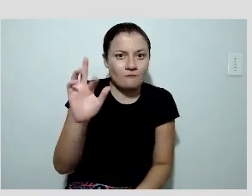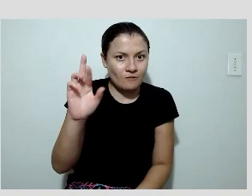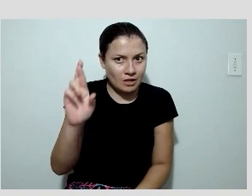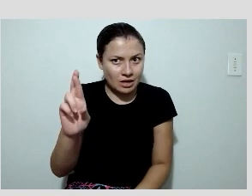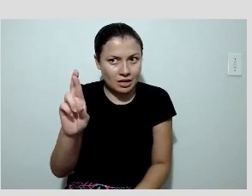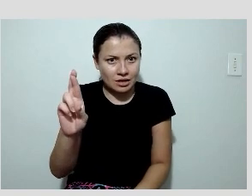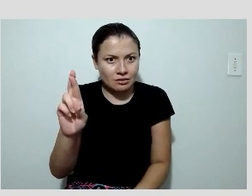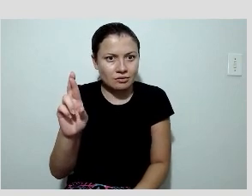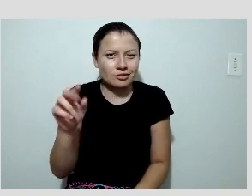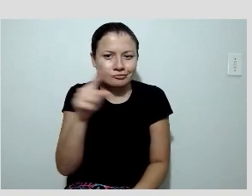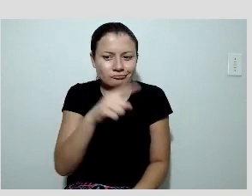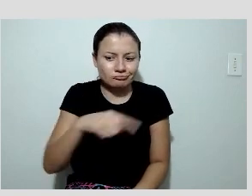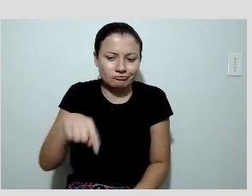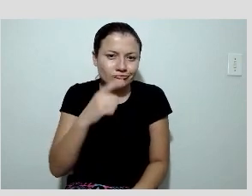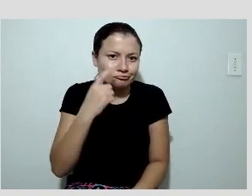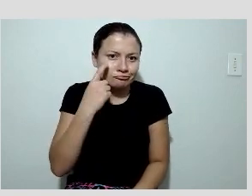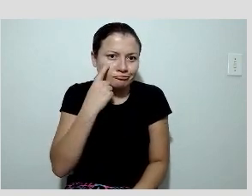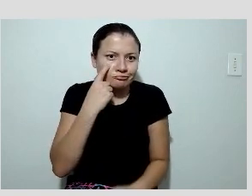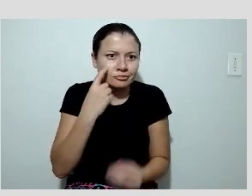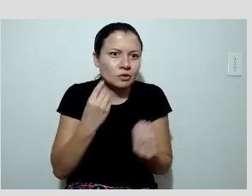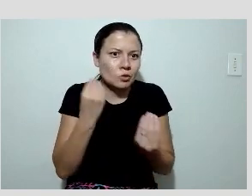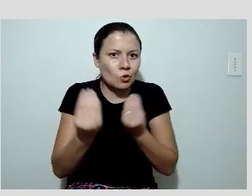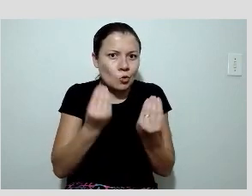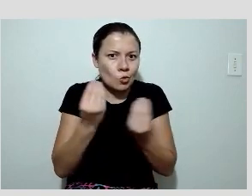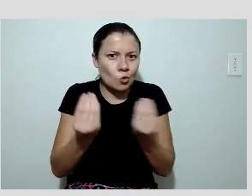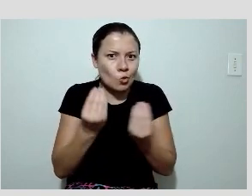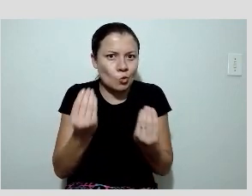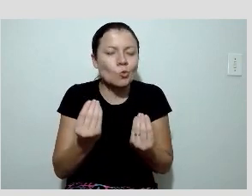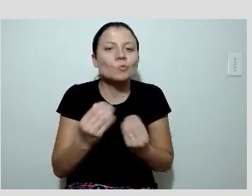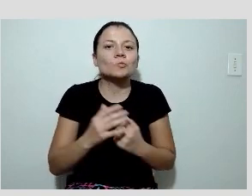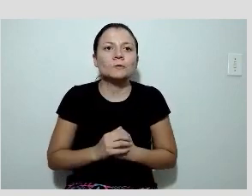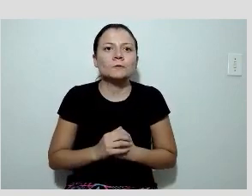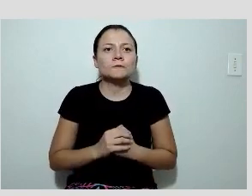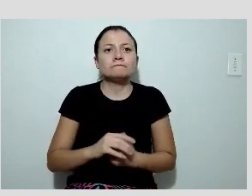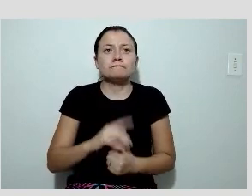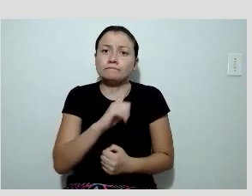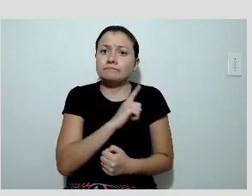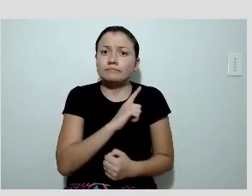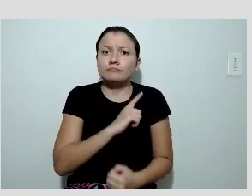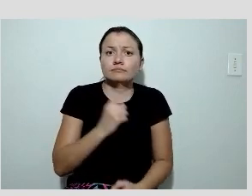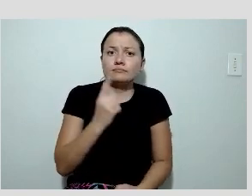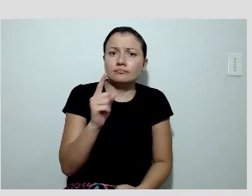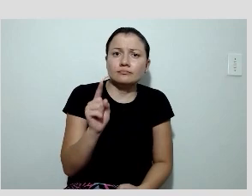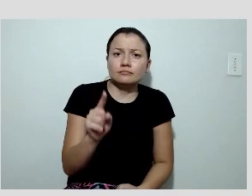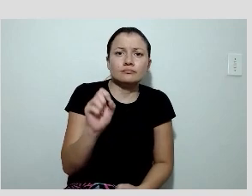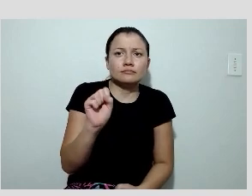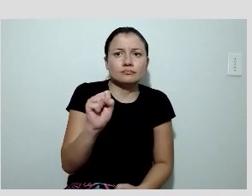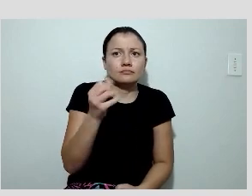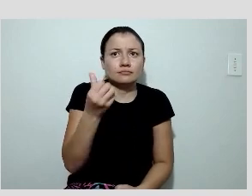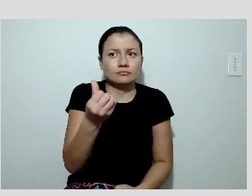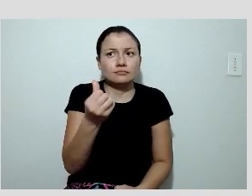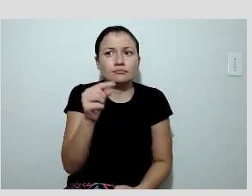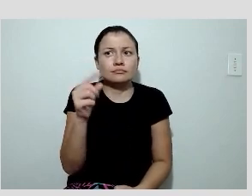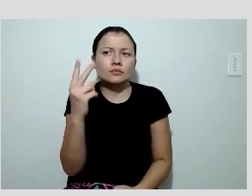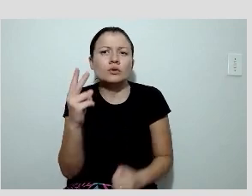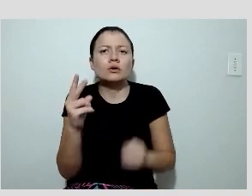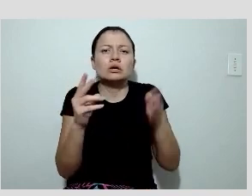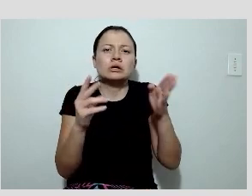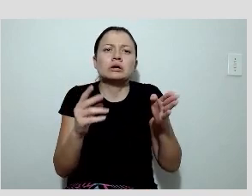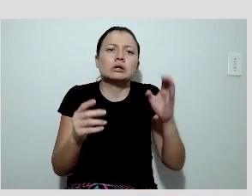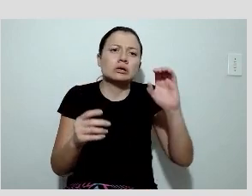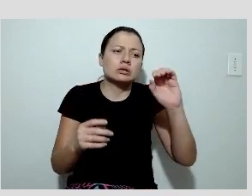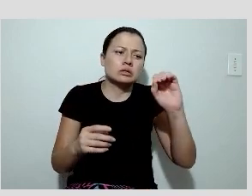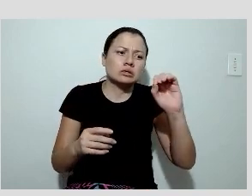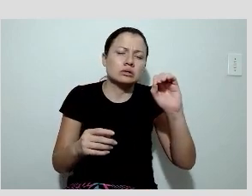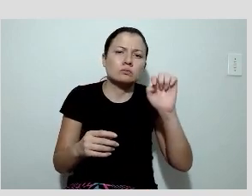gray zone, que a gente chama, para reserva de fluxos. Entre 1,86 e 2, seria entre 0,8 e